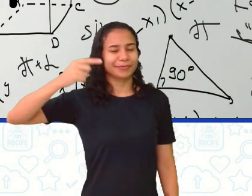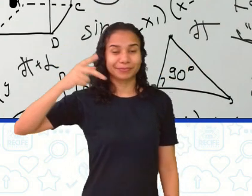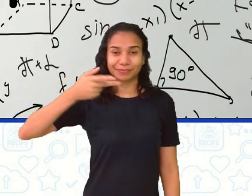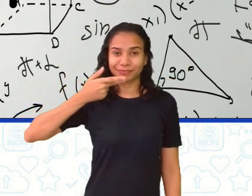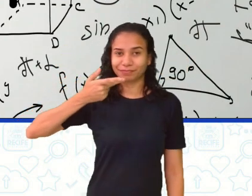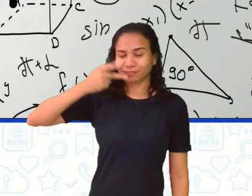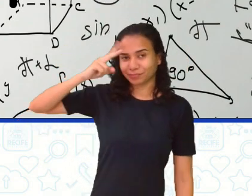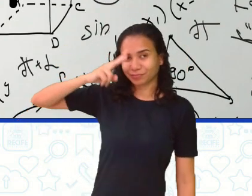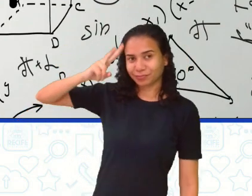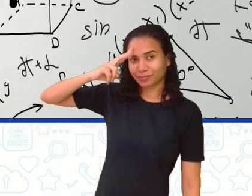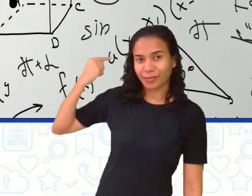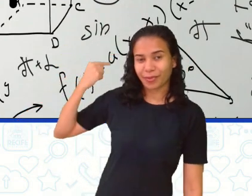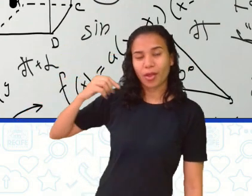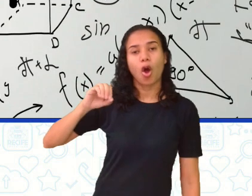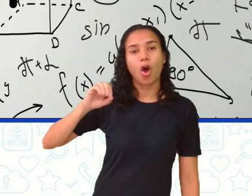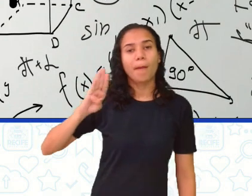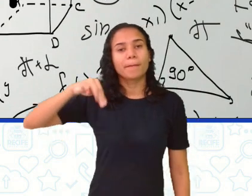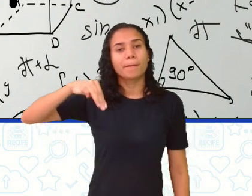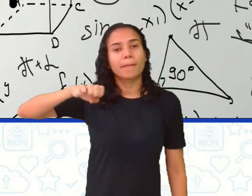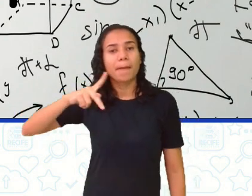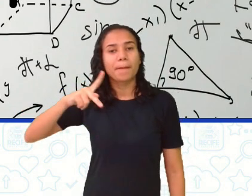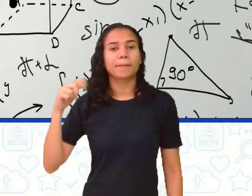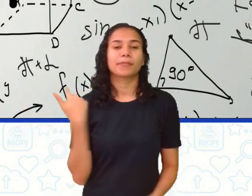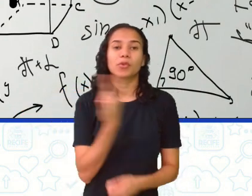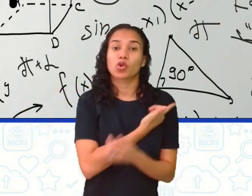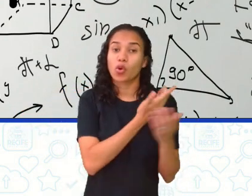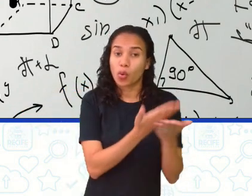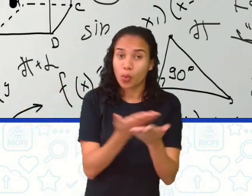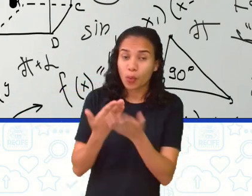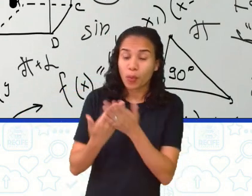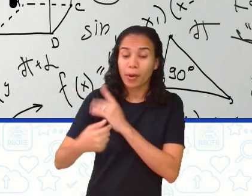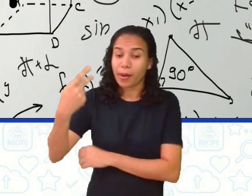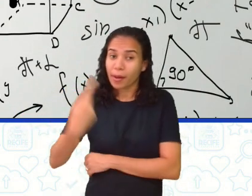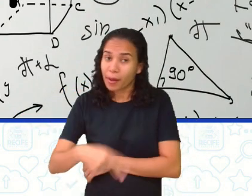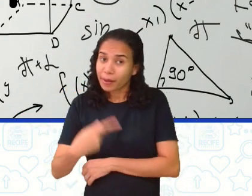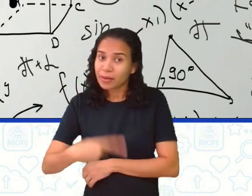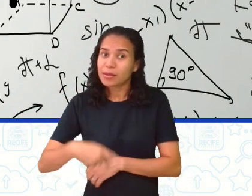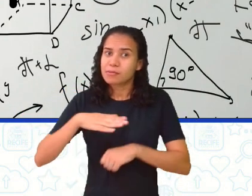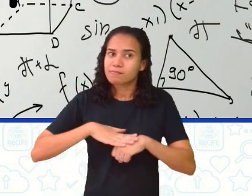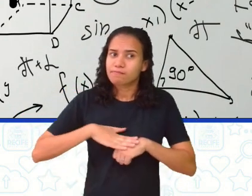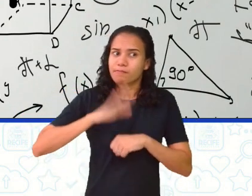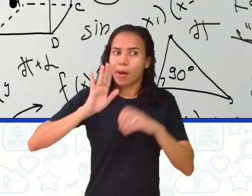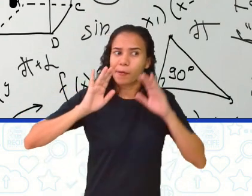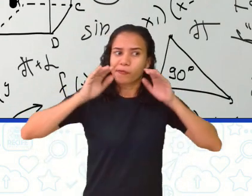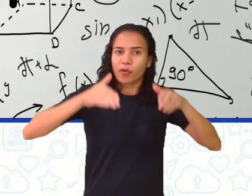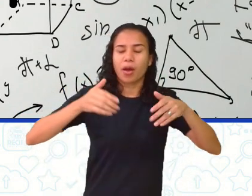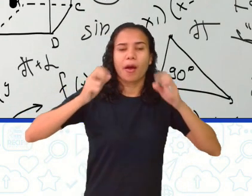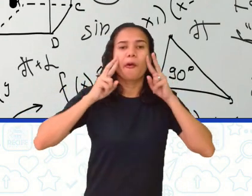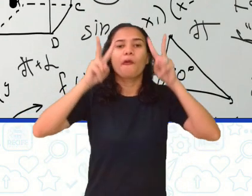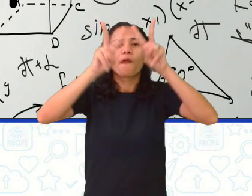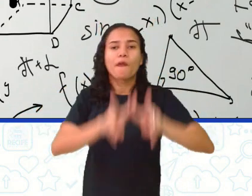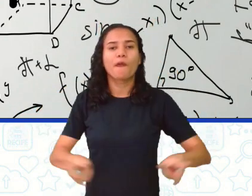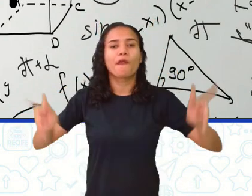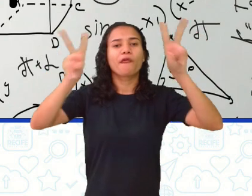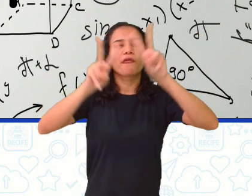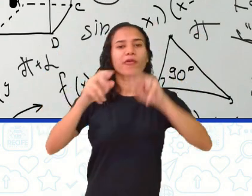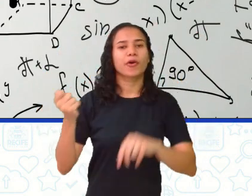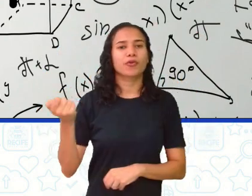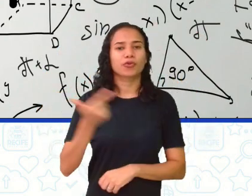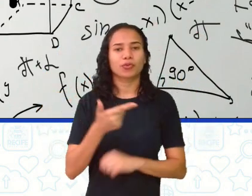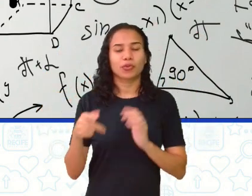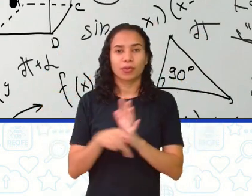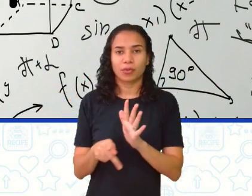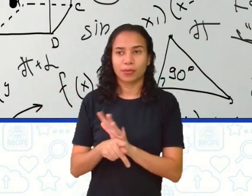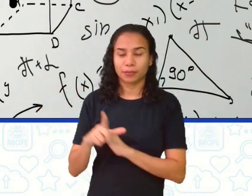deixei uma questão da OBMEP. Que a gente vai trabalhar aqui, mas com a parte visual do que a parte